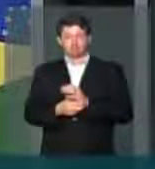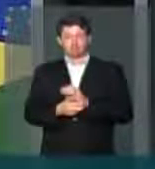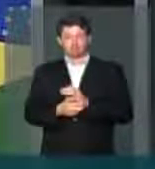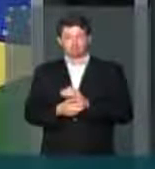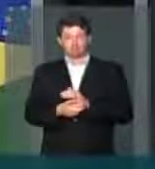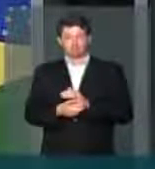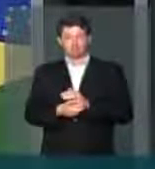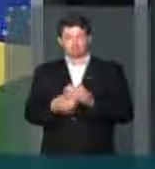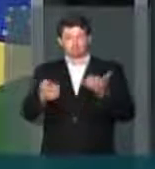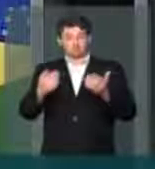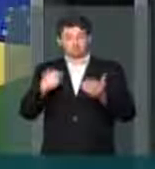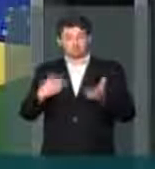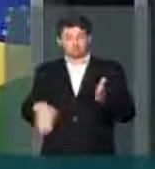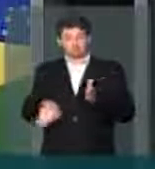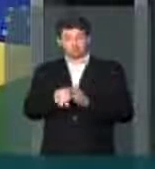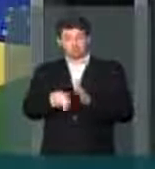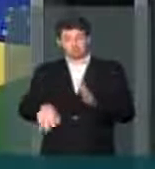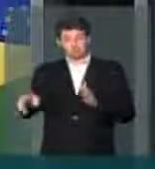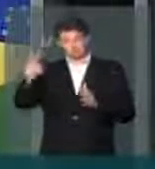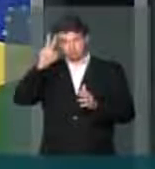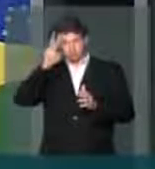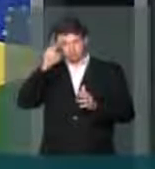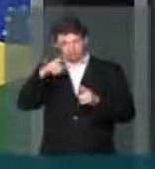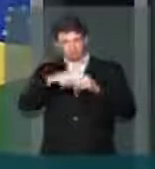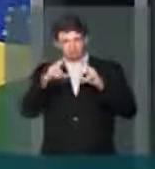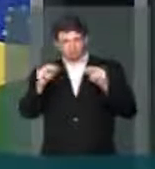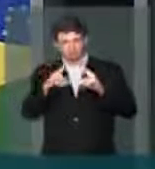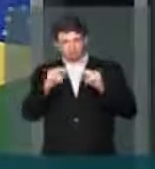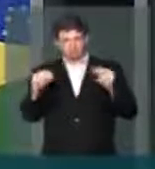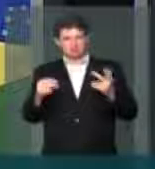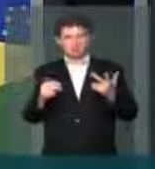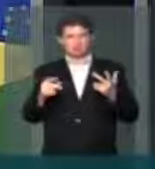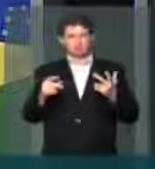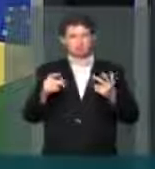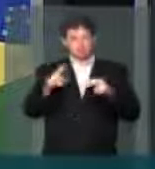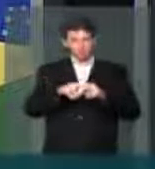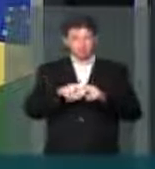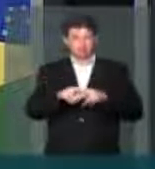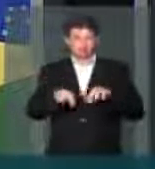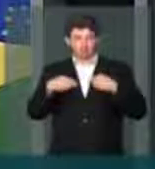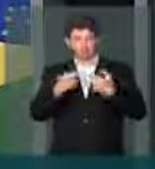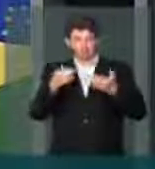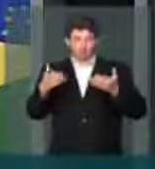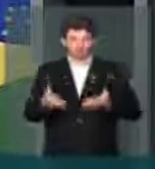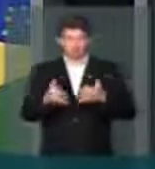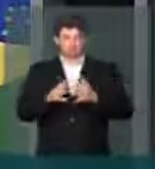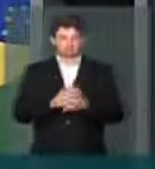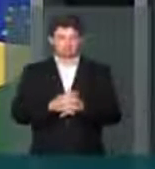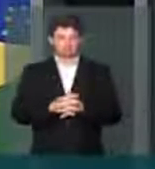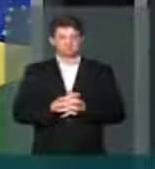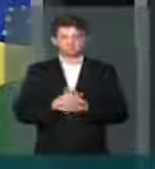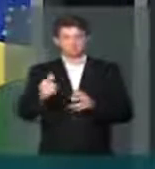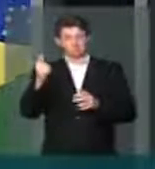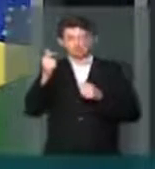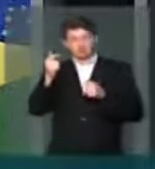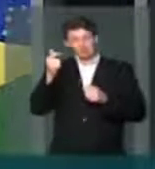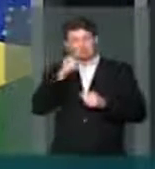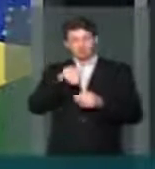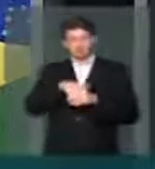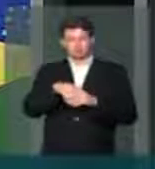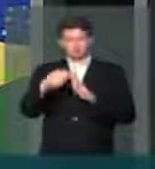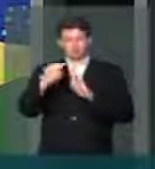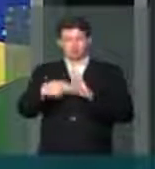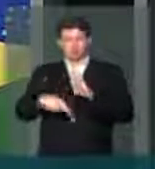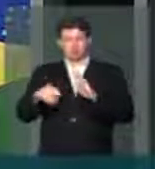a minha vinda hoje, segunda-feira à Brasília, foi em decorrência dessa reunião para votar o relatório